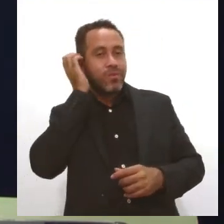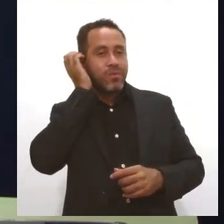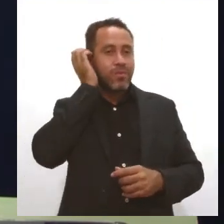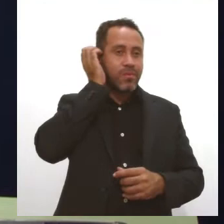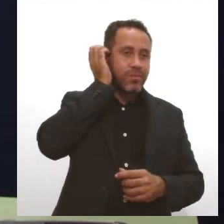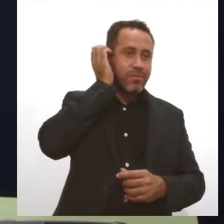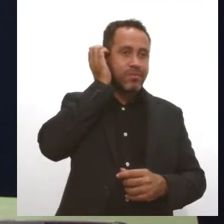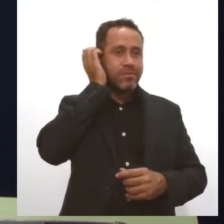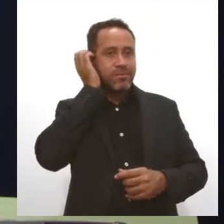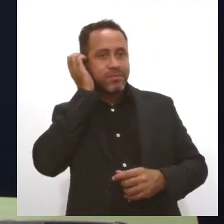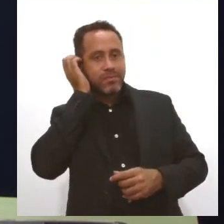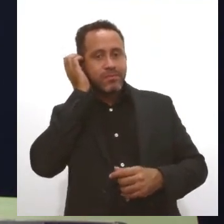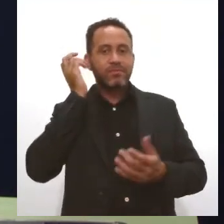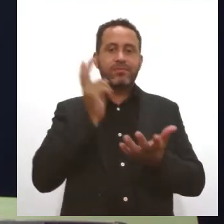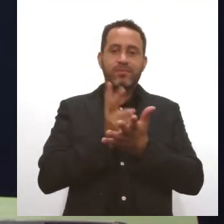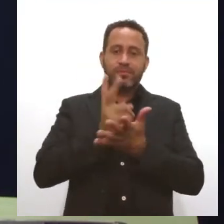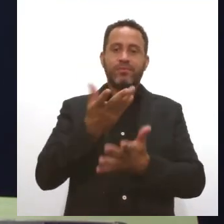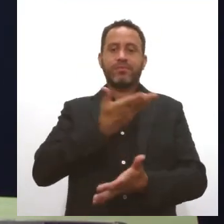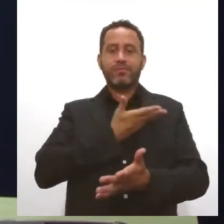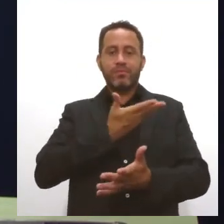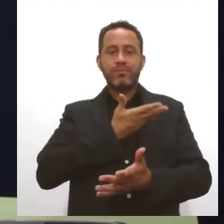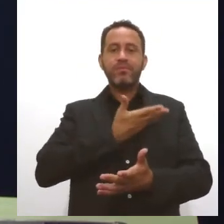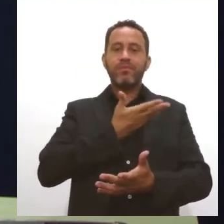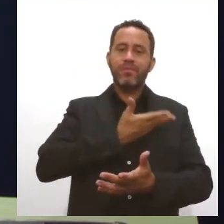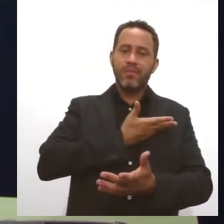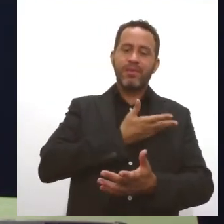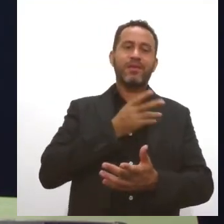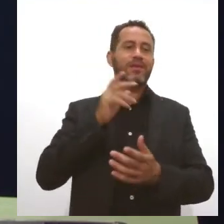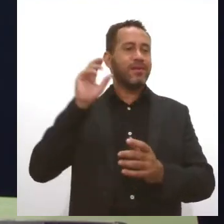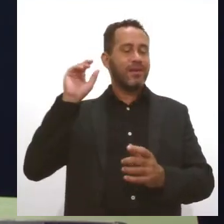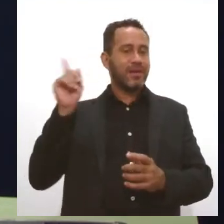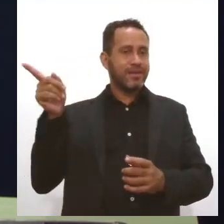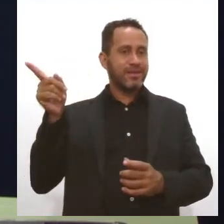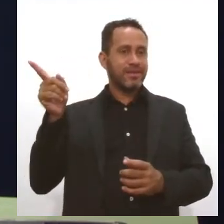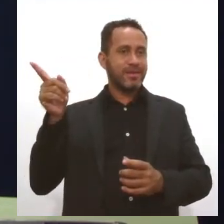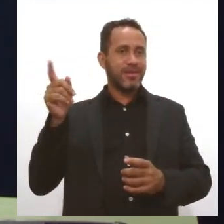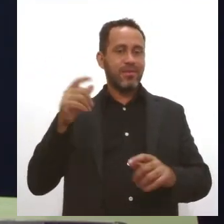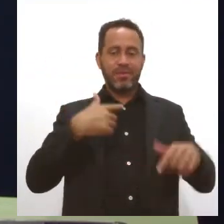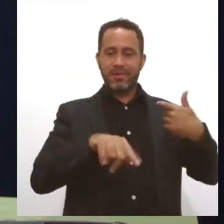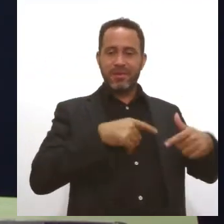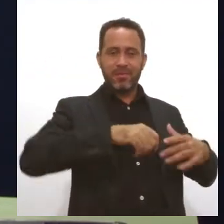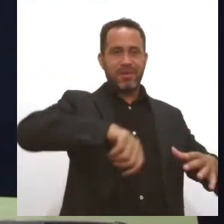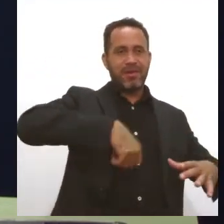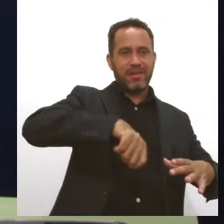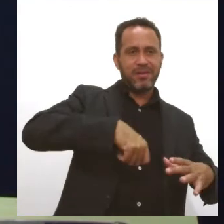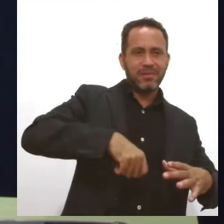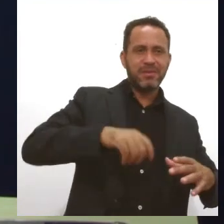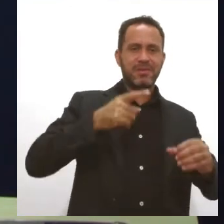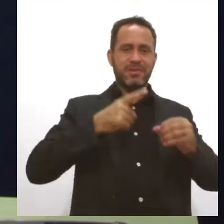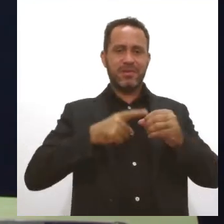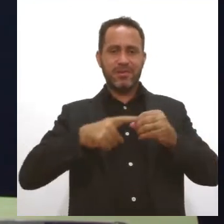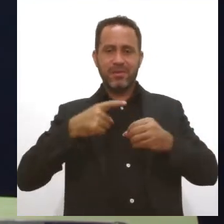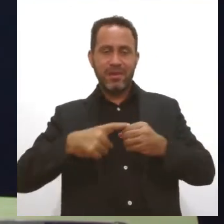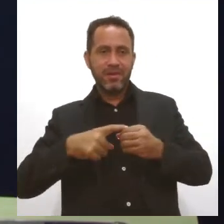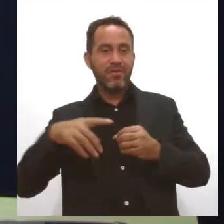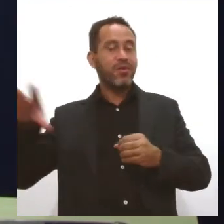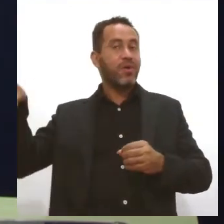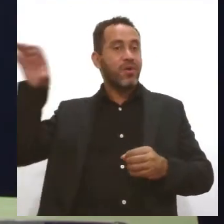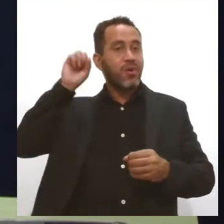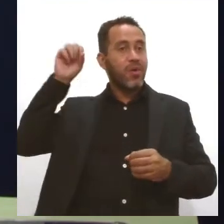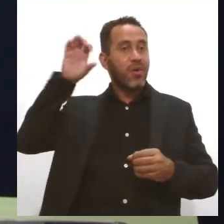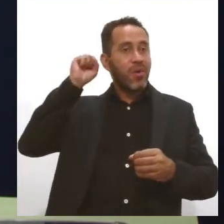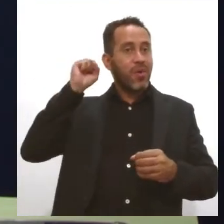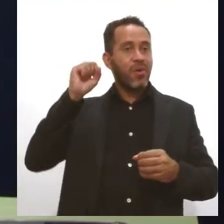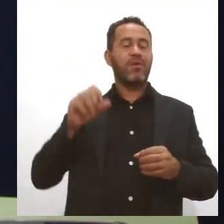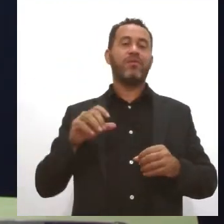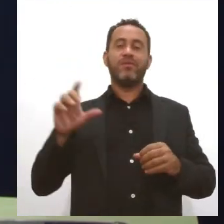sempre o amigo o rádio. O rádio está lá ligado. A pessoa mora no interior do estado, o rádio está lá